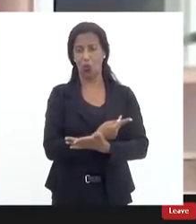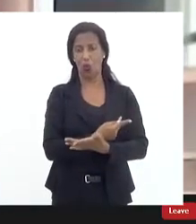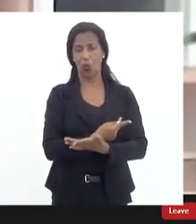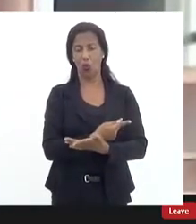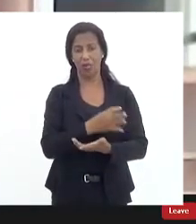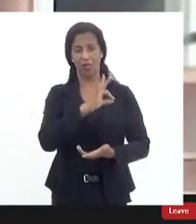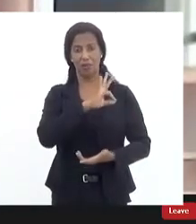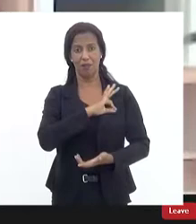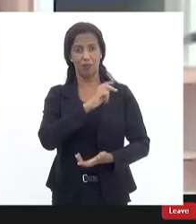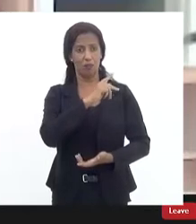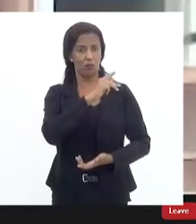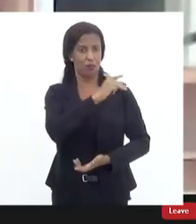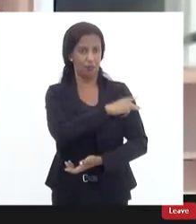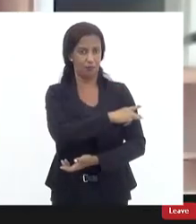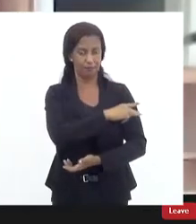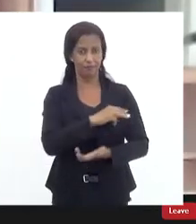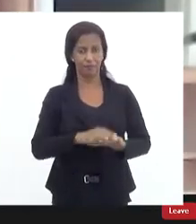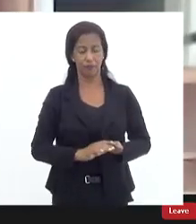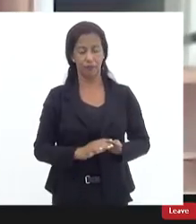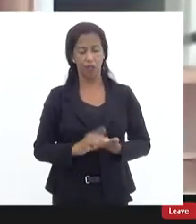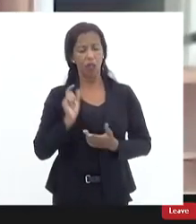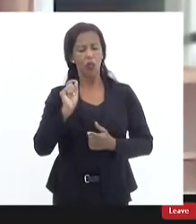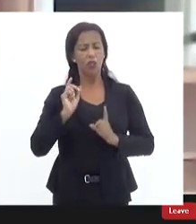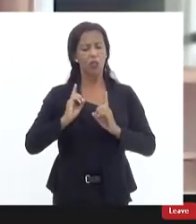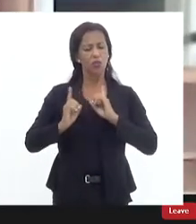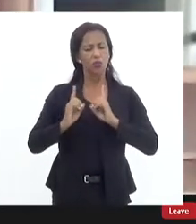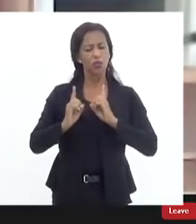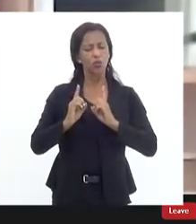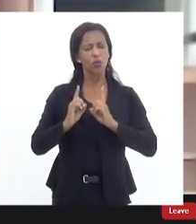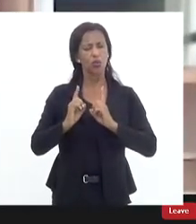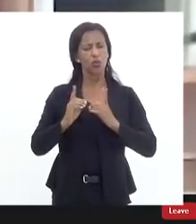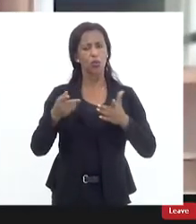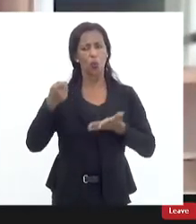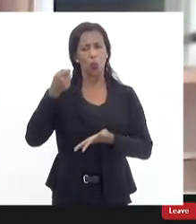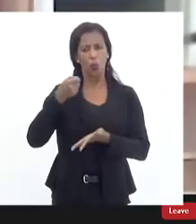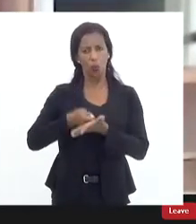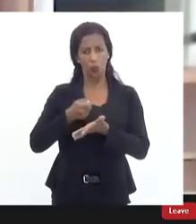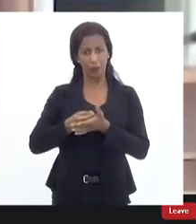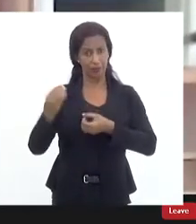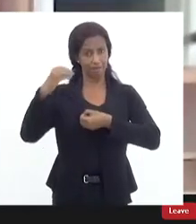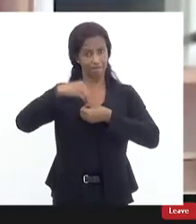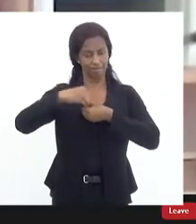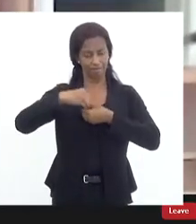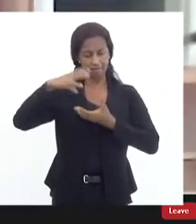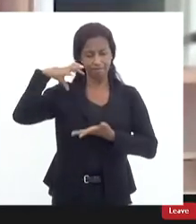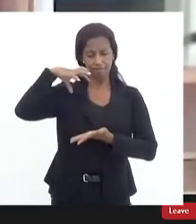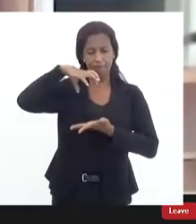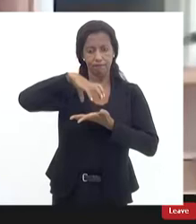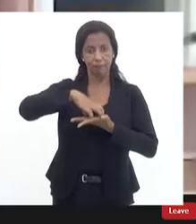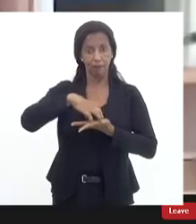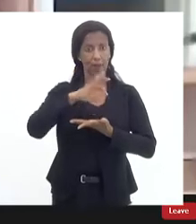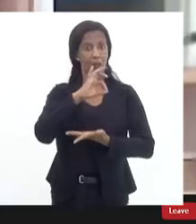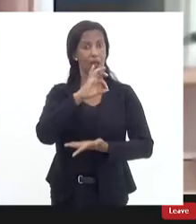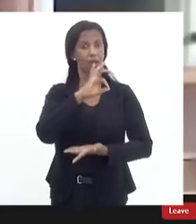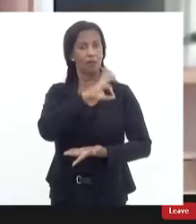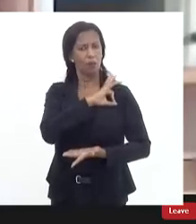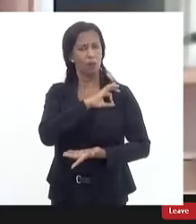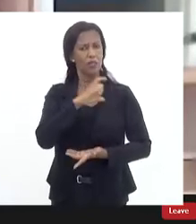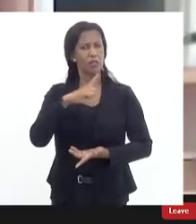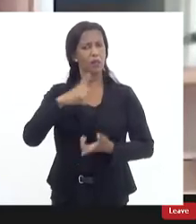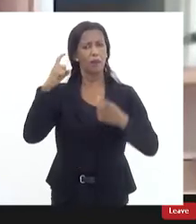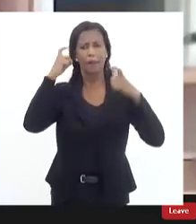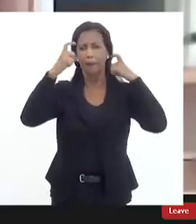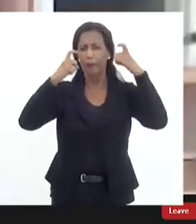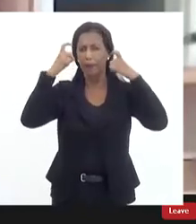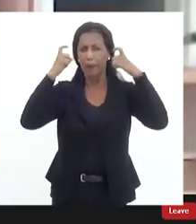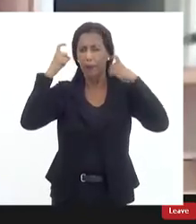pela polícia militar e o que a gente está discutindo com algum êxito internamente dentro da polícia é justamente que haja uma preocupação